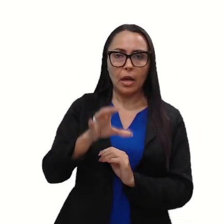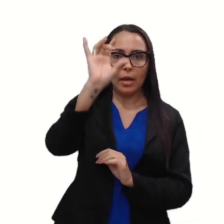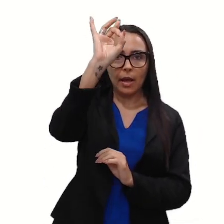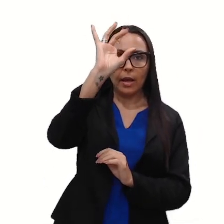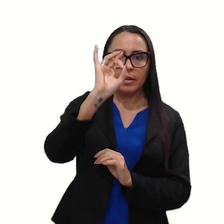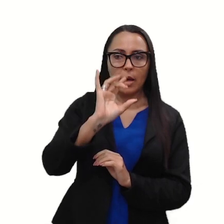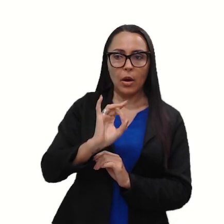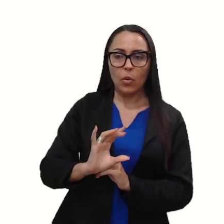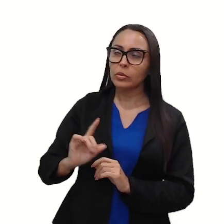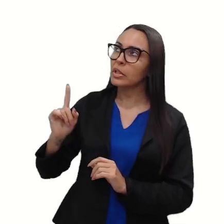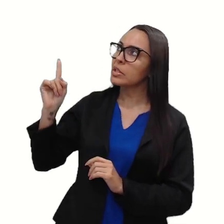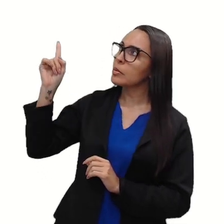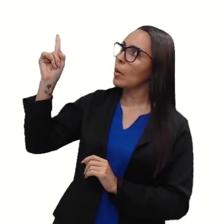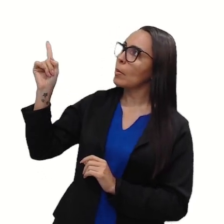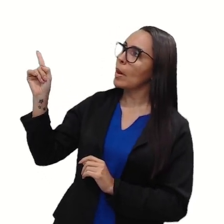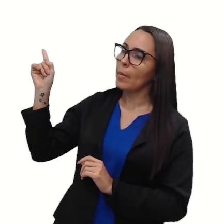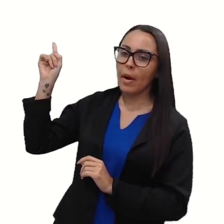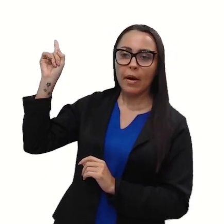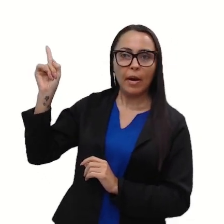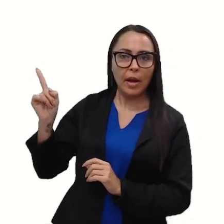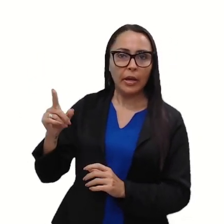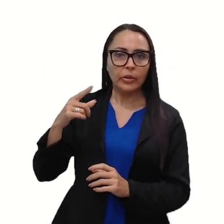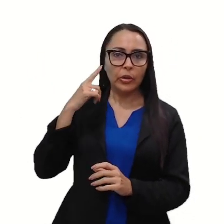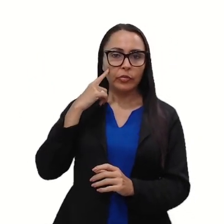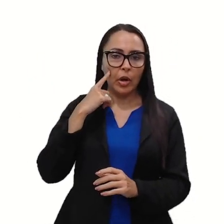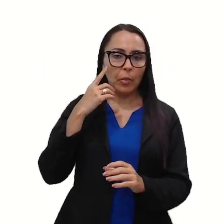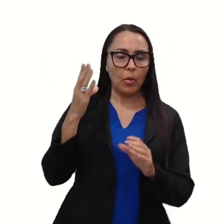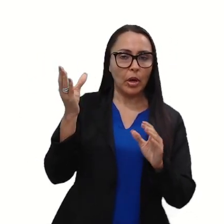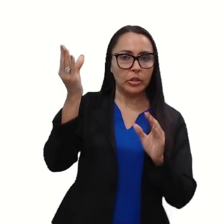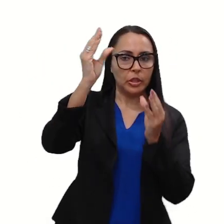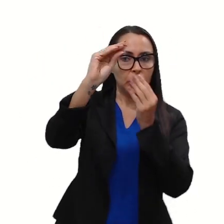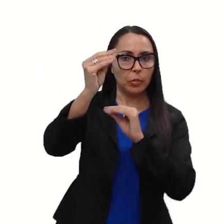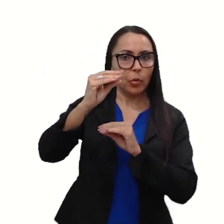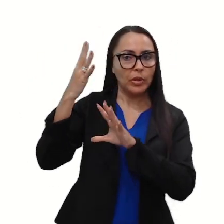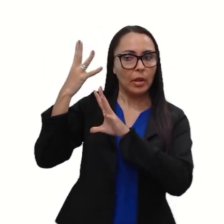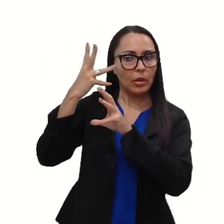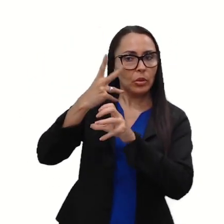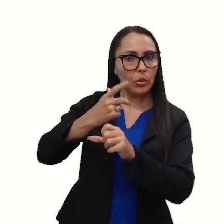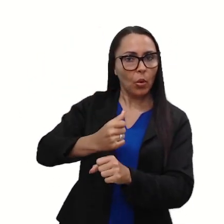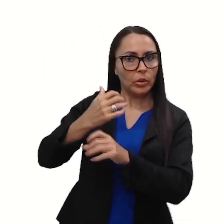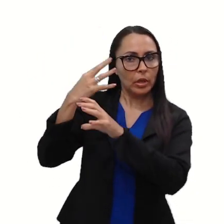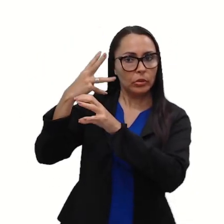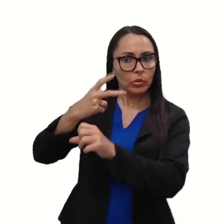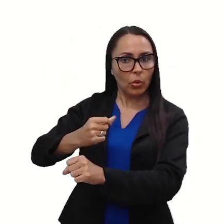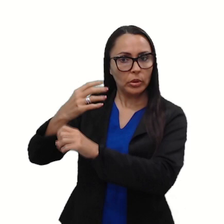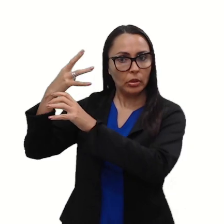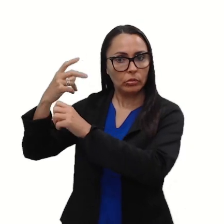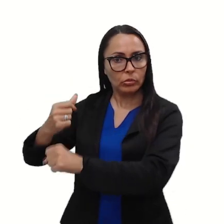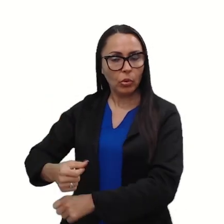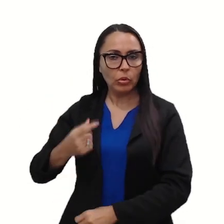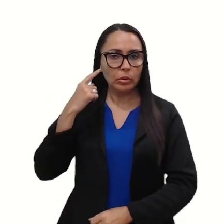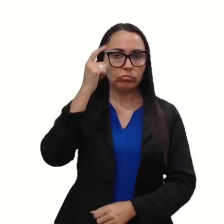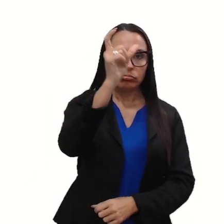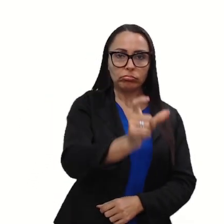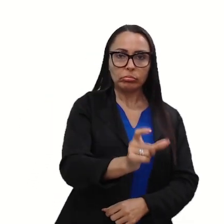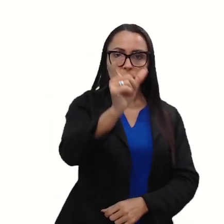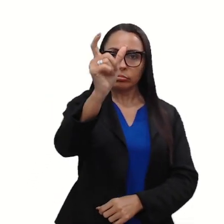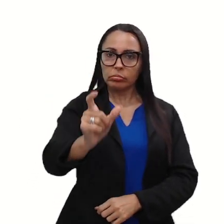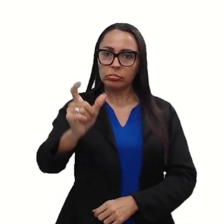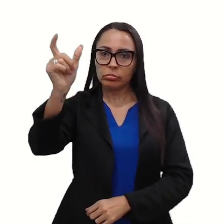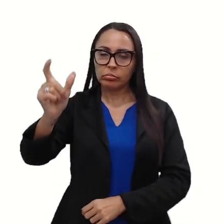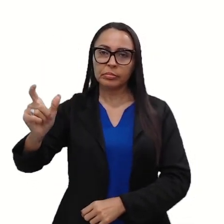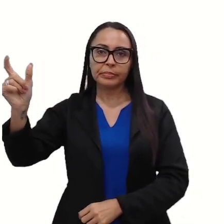problemas, no nosso exemplo, foi atribuído as notas do índice de gravidade, urgência e tendência.